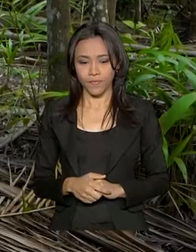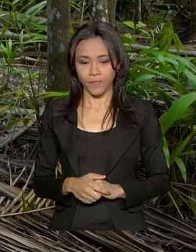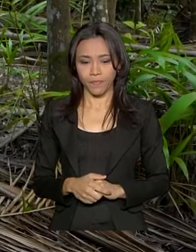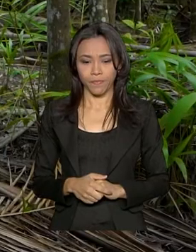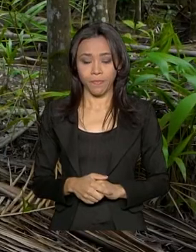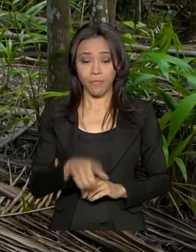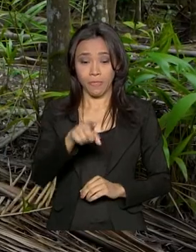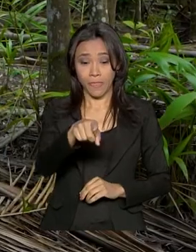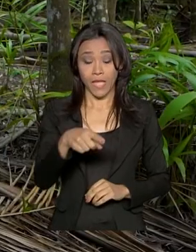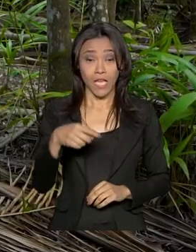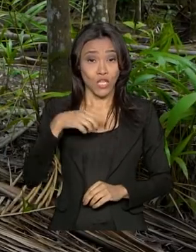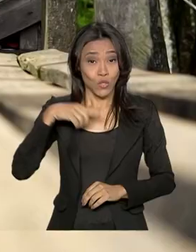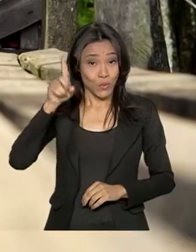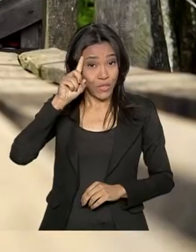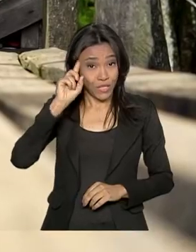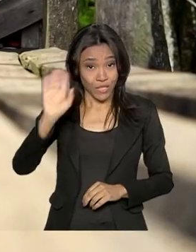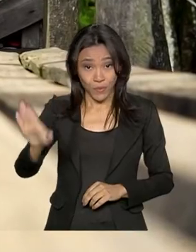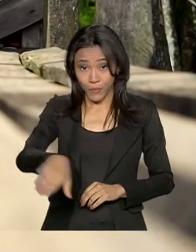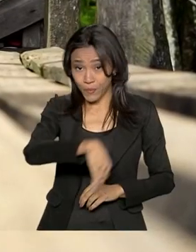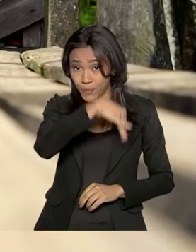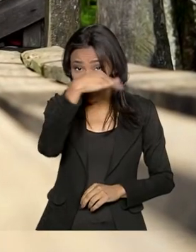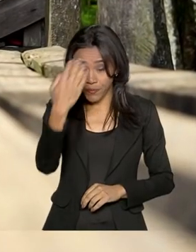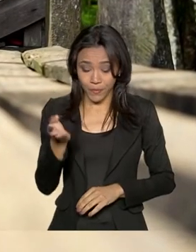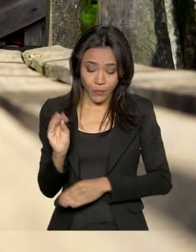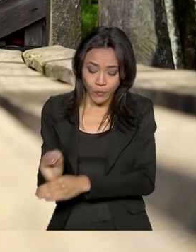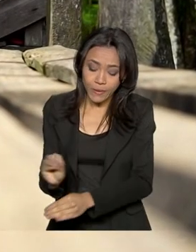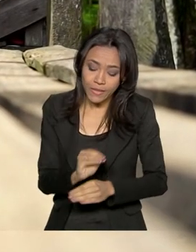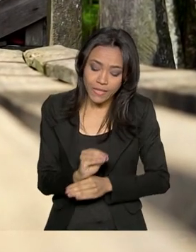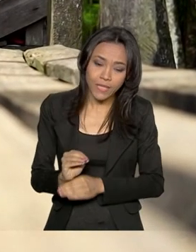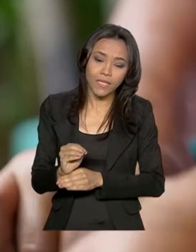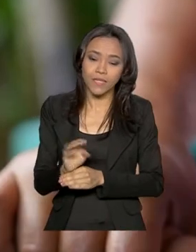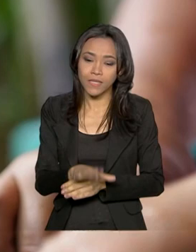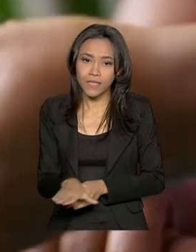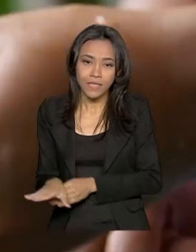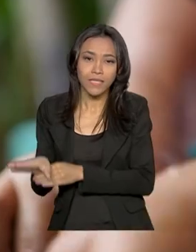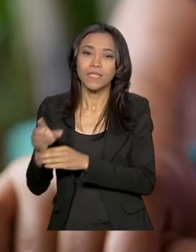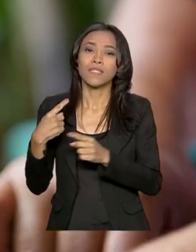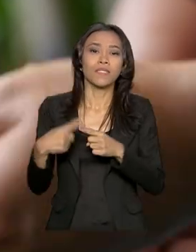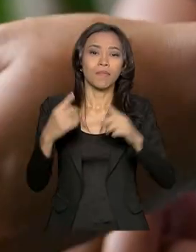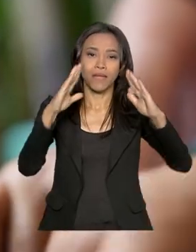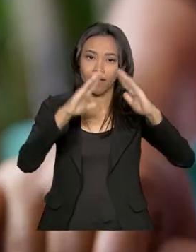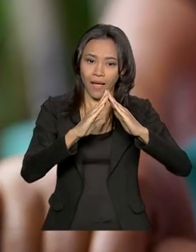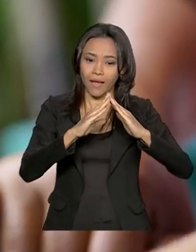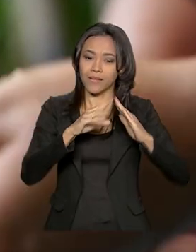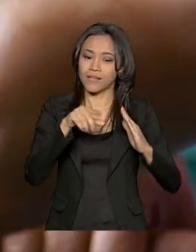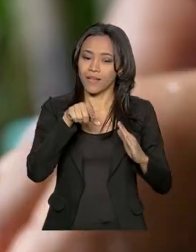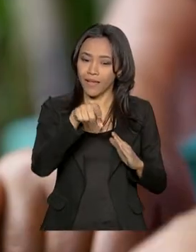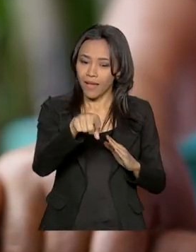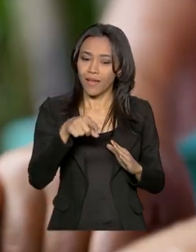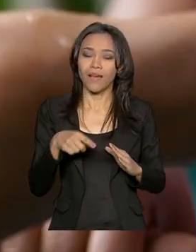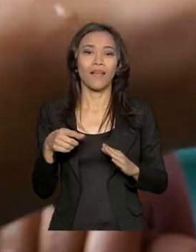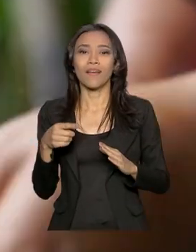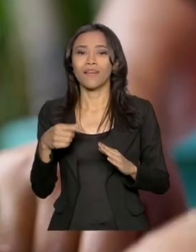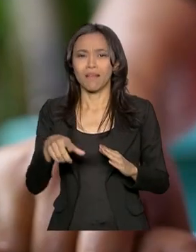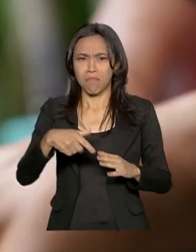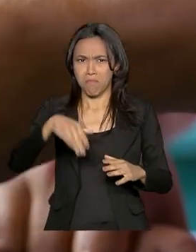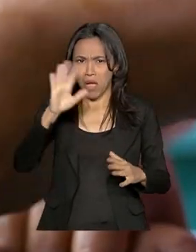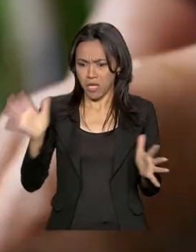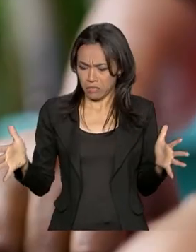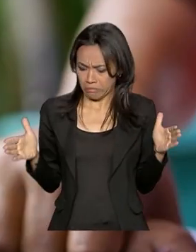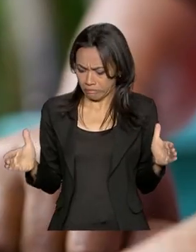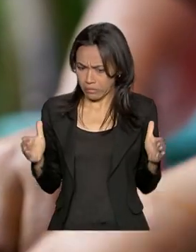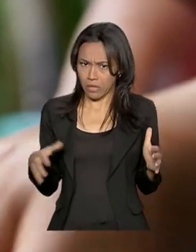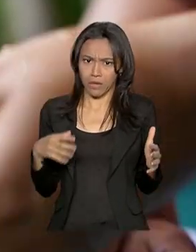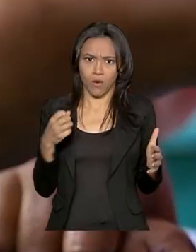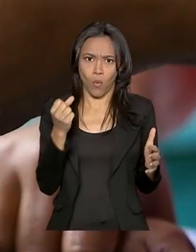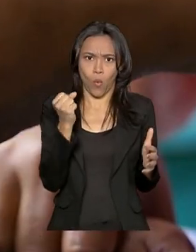Eu passo o dia cuidando deles, cuido da casa e cuido deles. Ela já é maior do que todos, até quando ela nasceu ela pesou mais do os